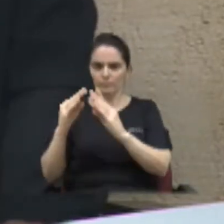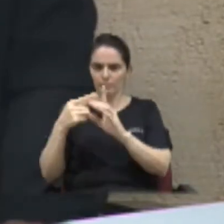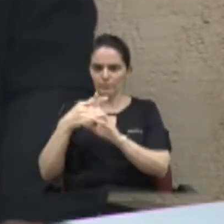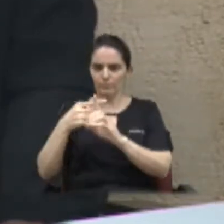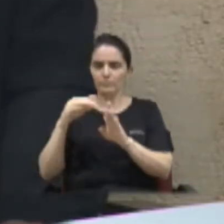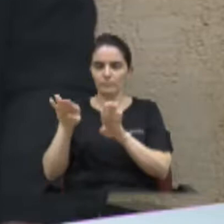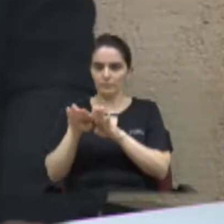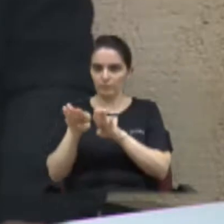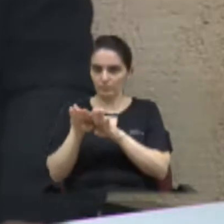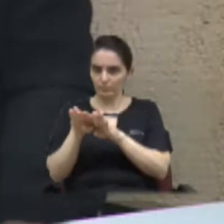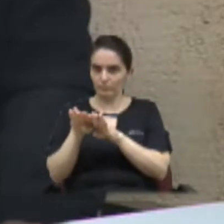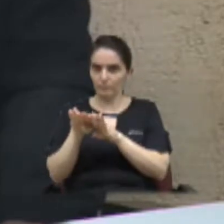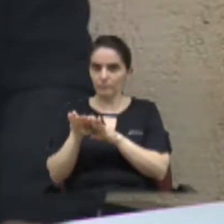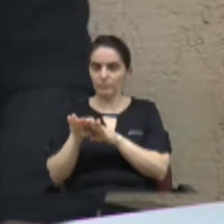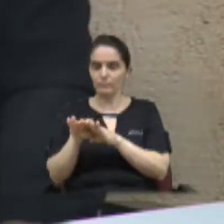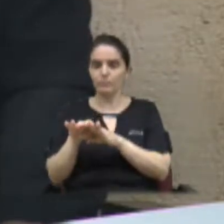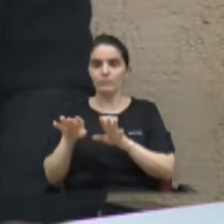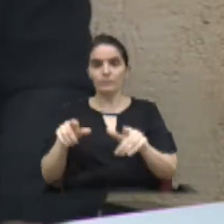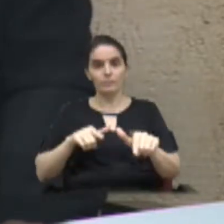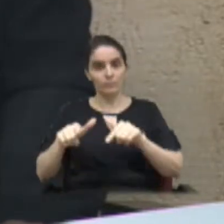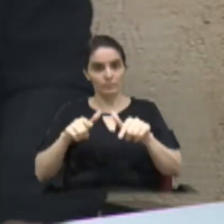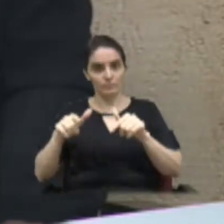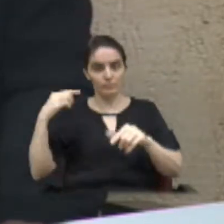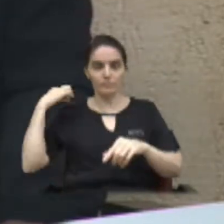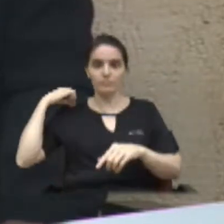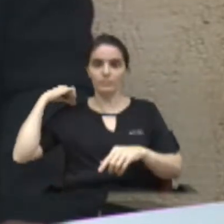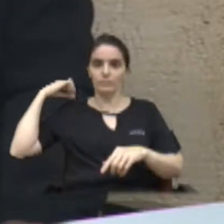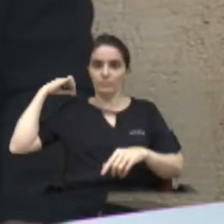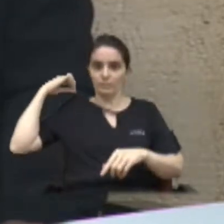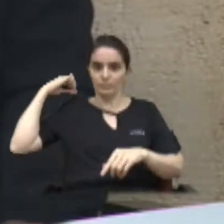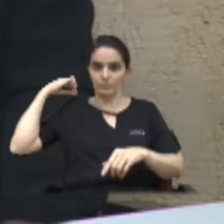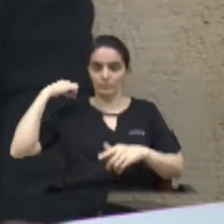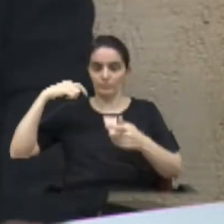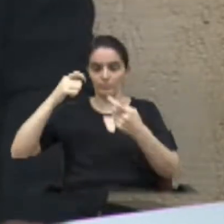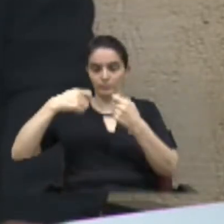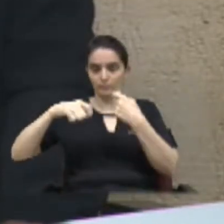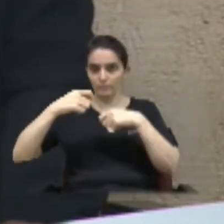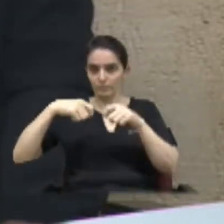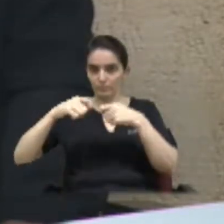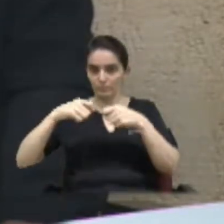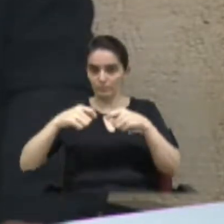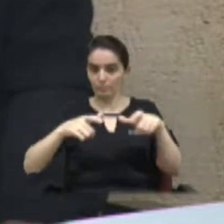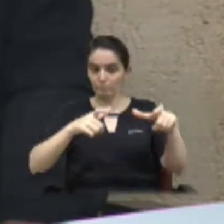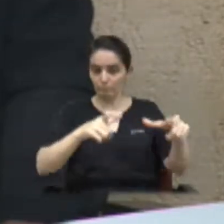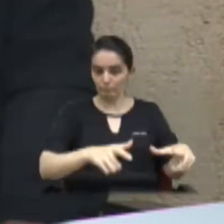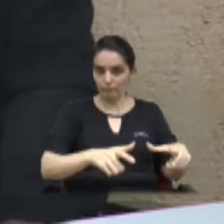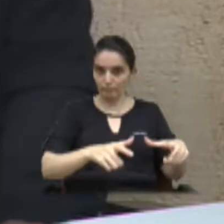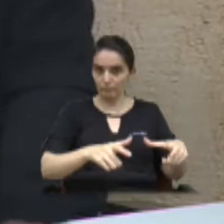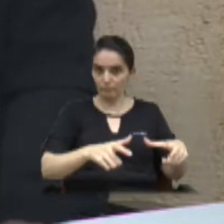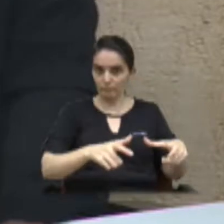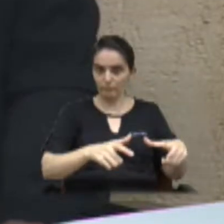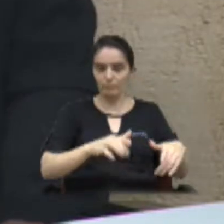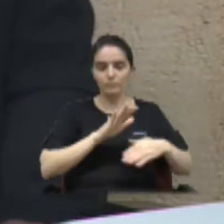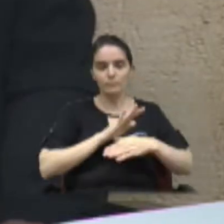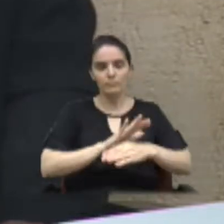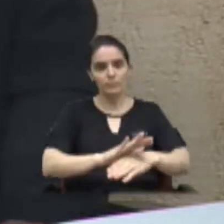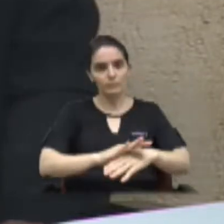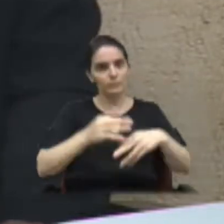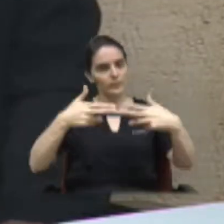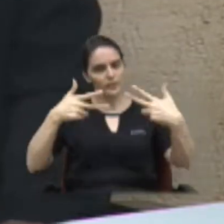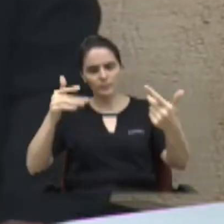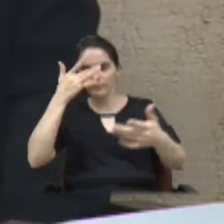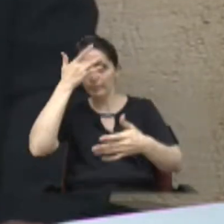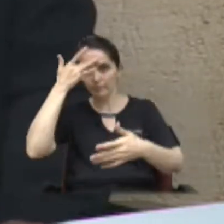serviços voluntários, coordenando o dispensário que atende inúmeras pessoas no nosso